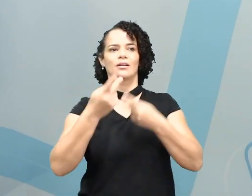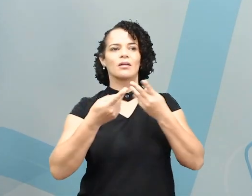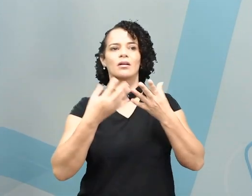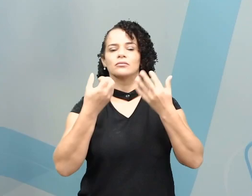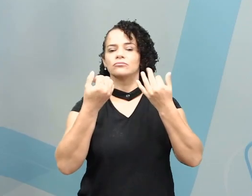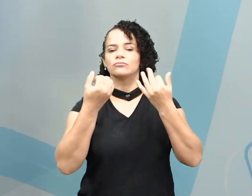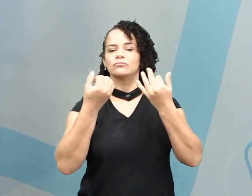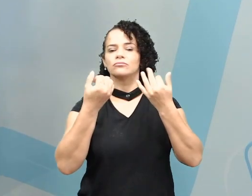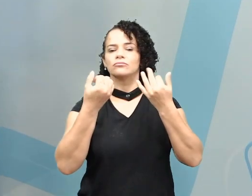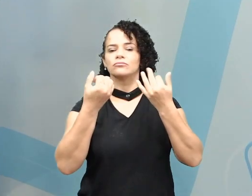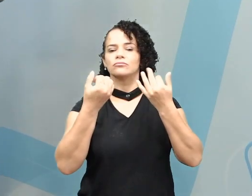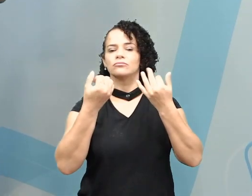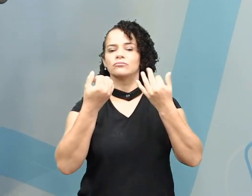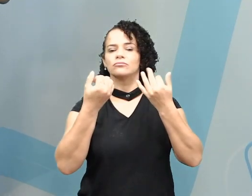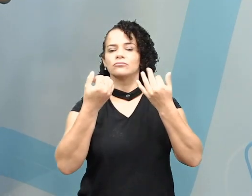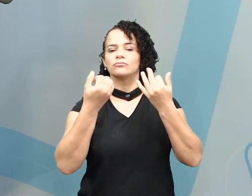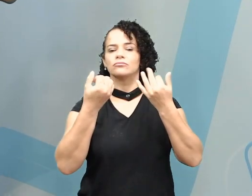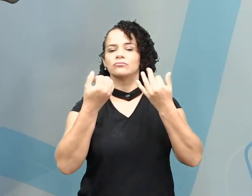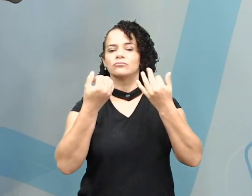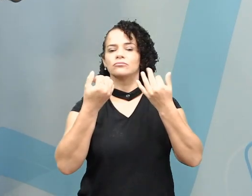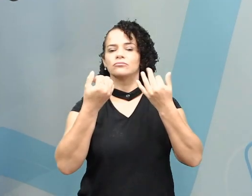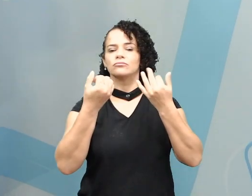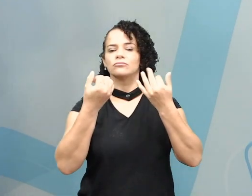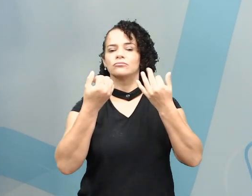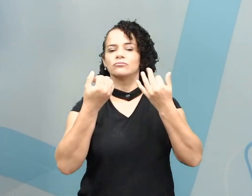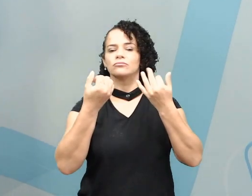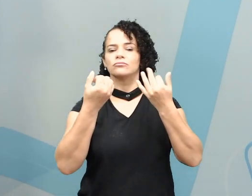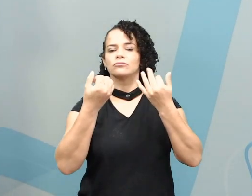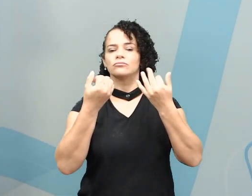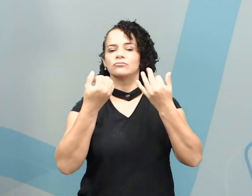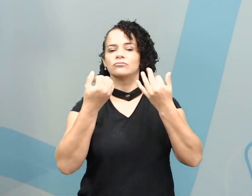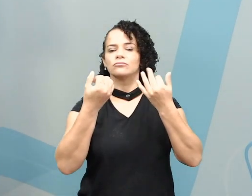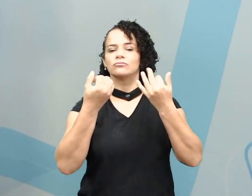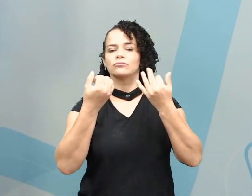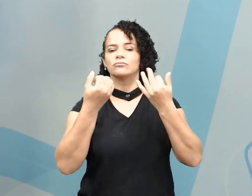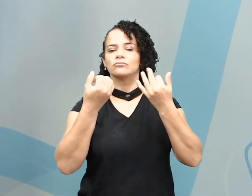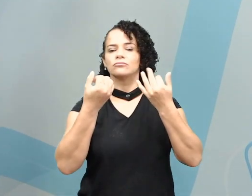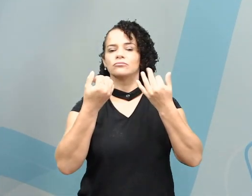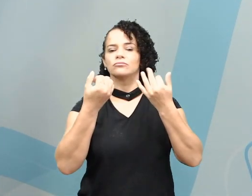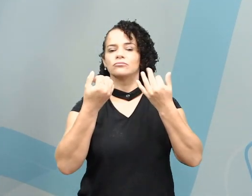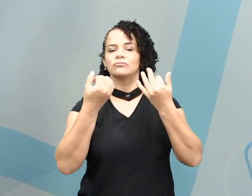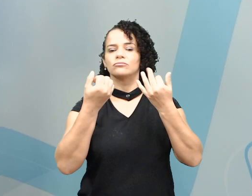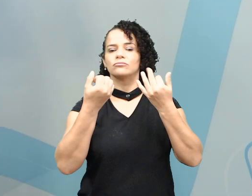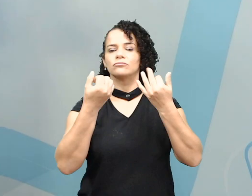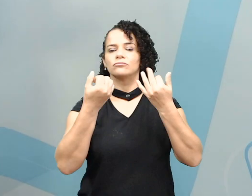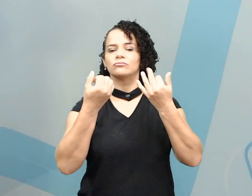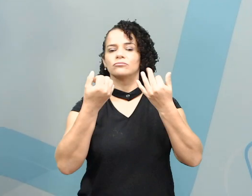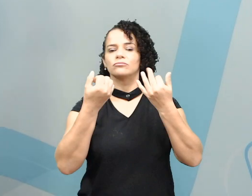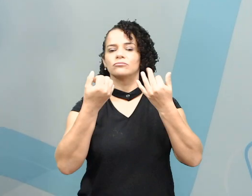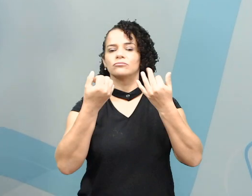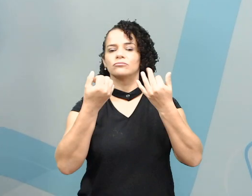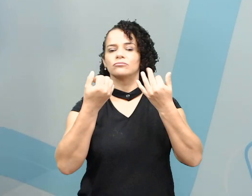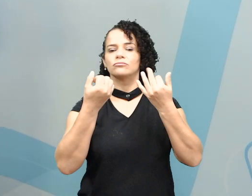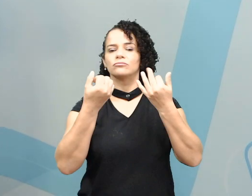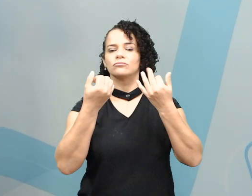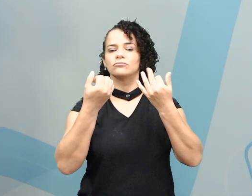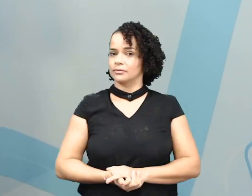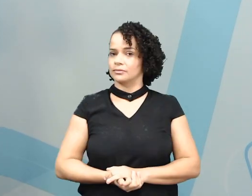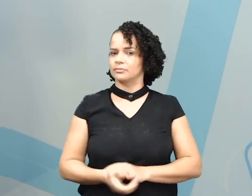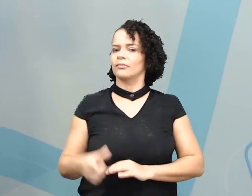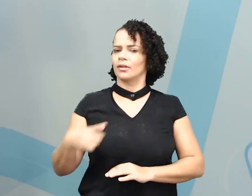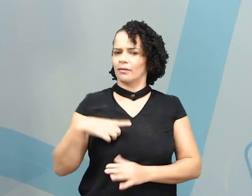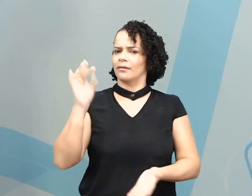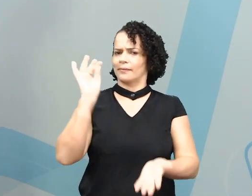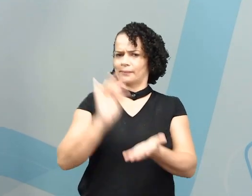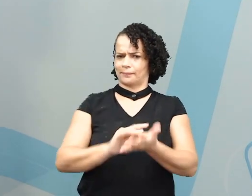What does she do? Ou seja, qual é a profissão dessa pessoa que aparece aqui? Eu tenho